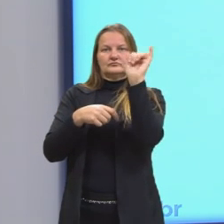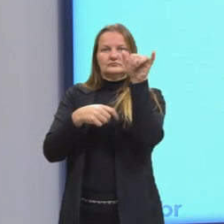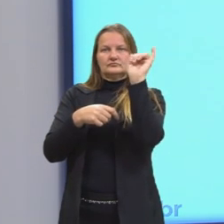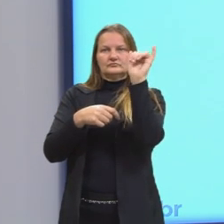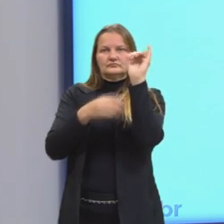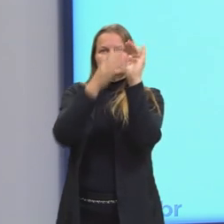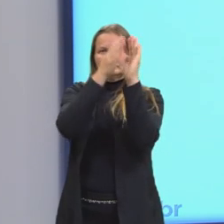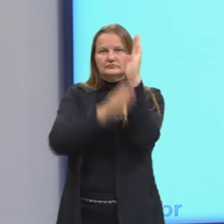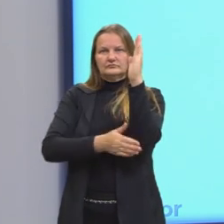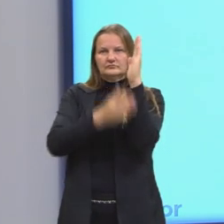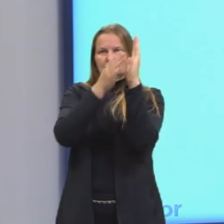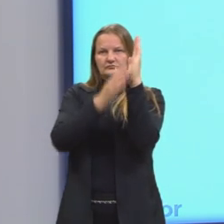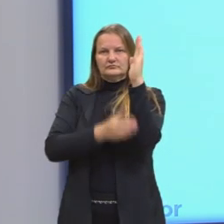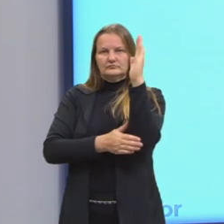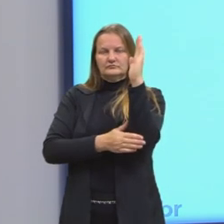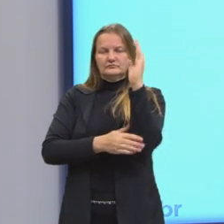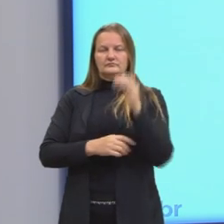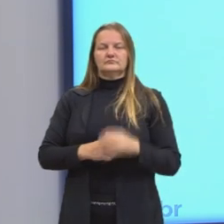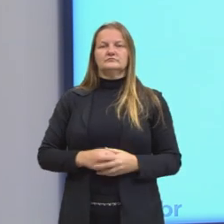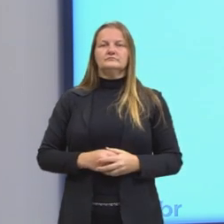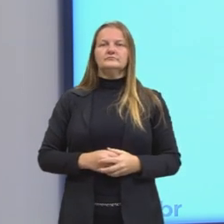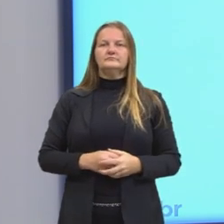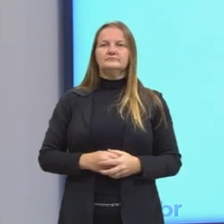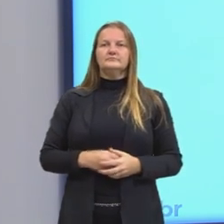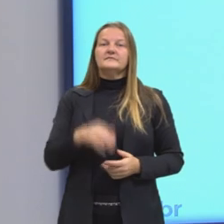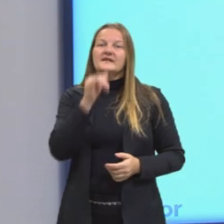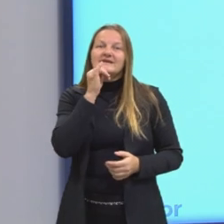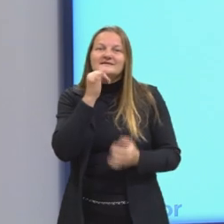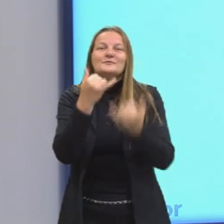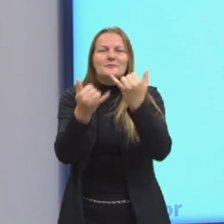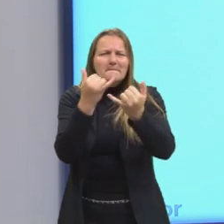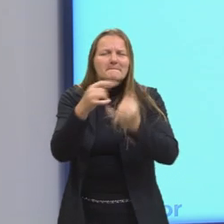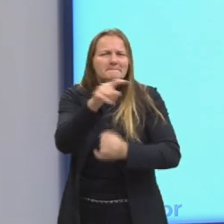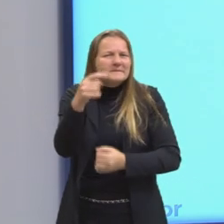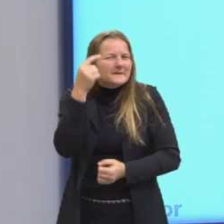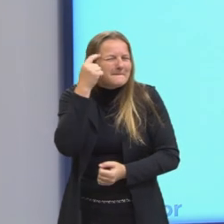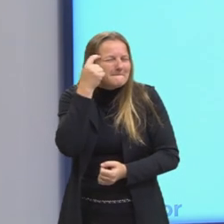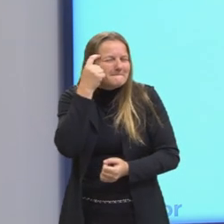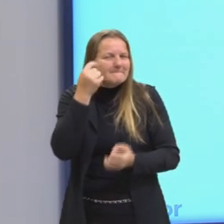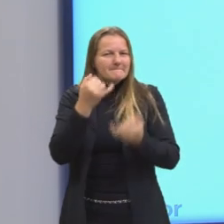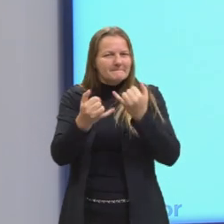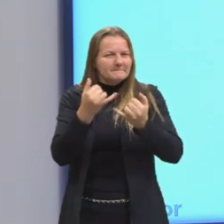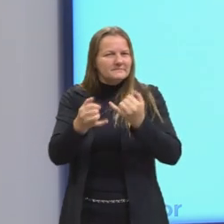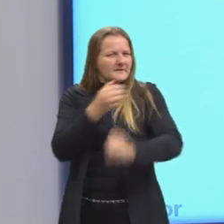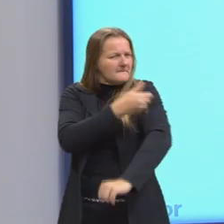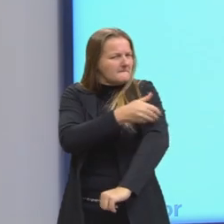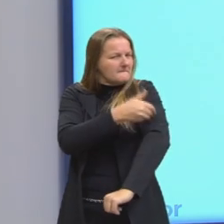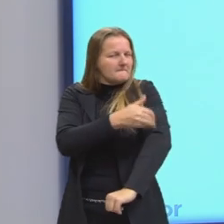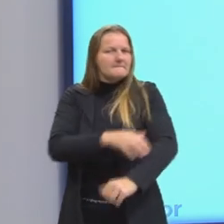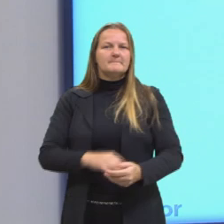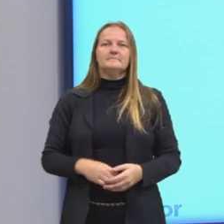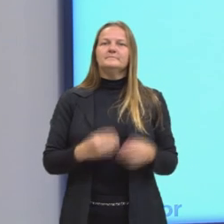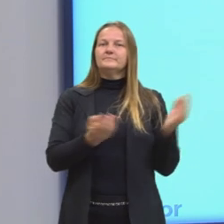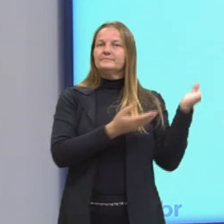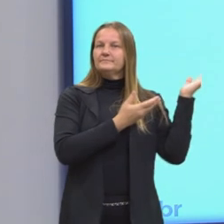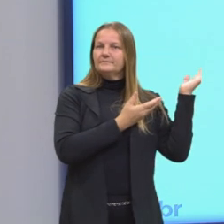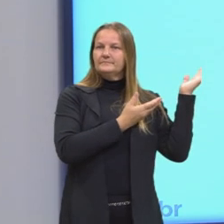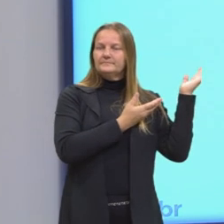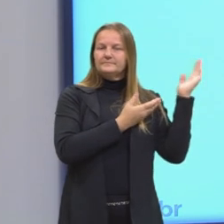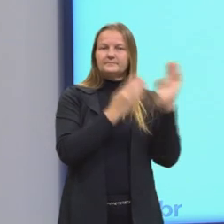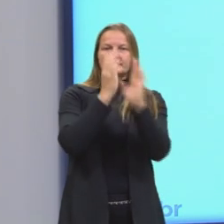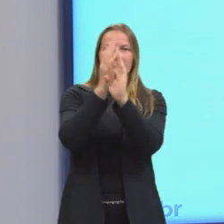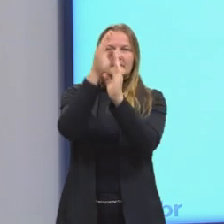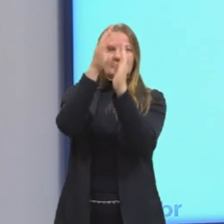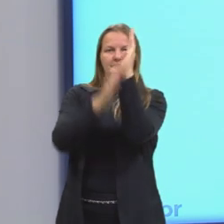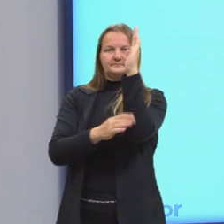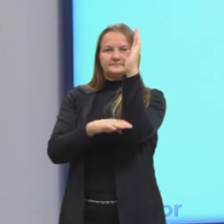Então, vamos ver isso aqui num exemplo, né? Matemática, a gente precisa visualizar. Aqui ao lado, nós temos novamente um plano